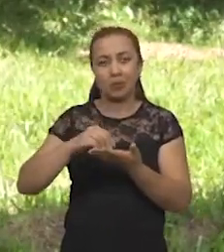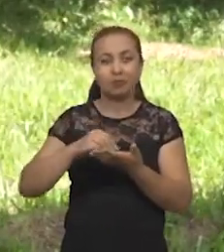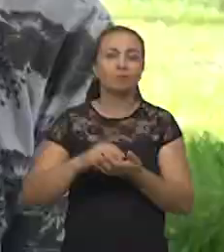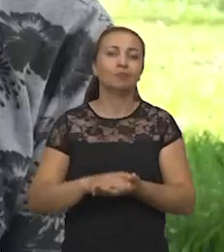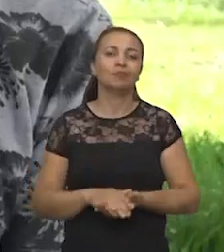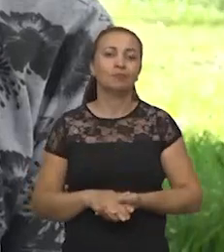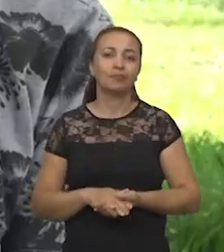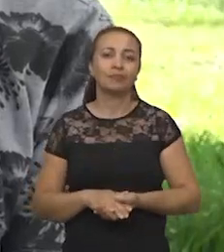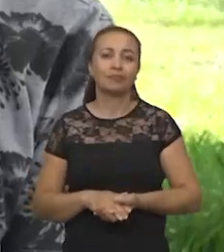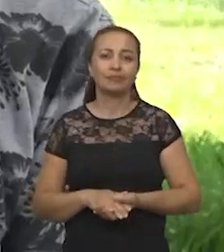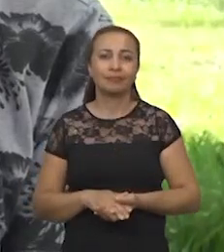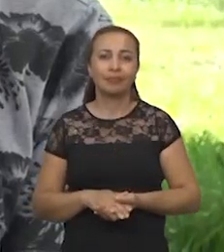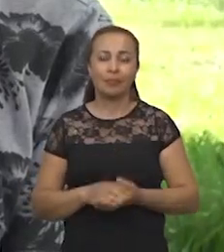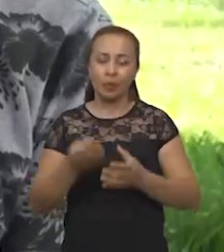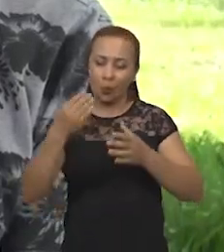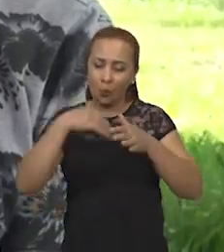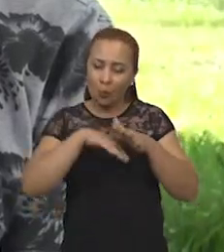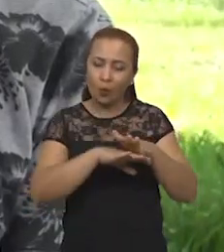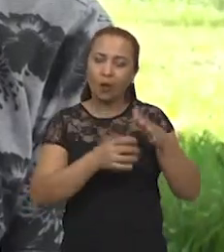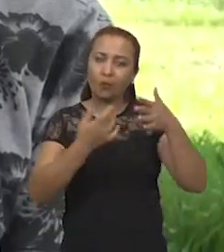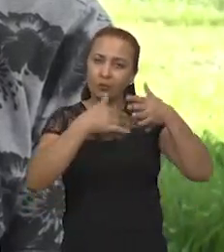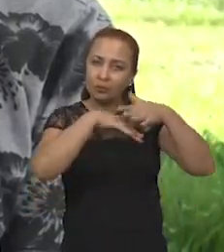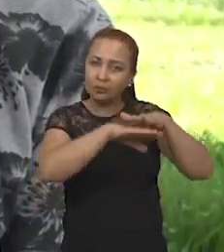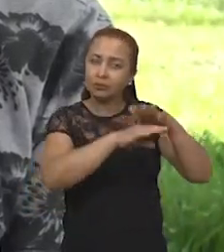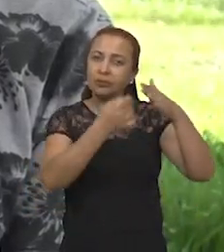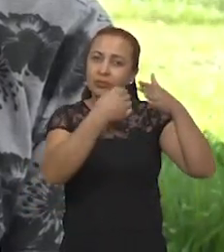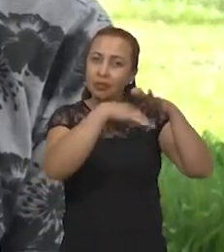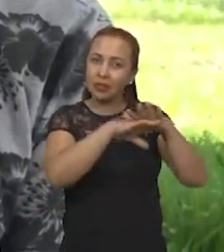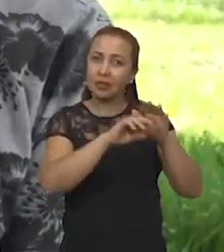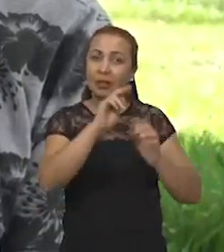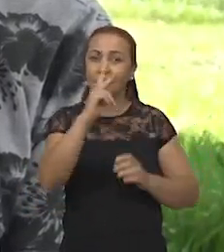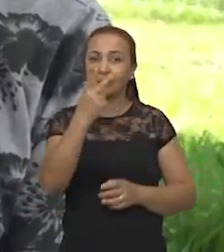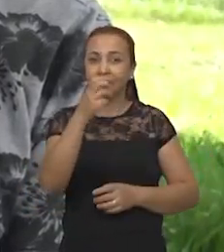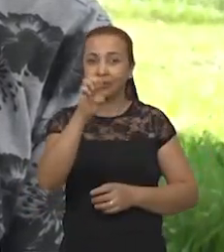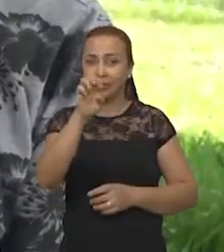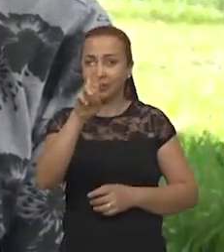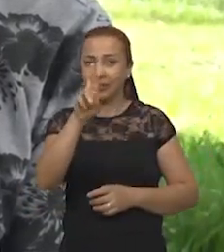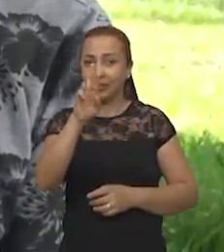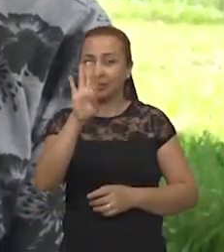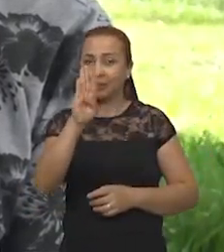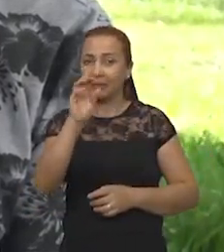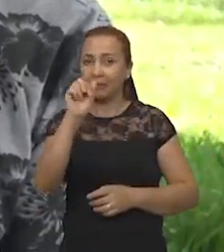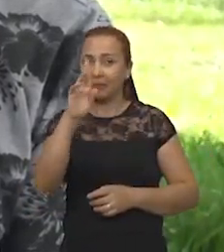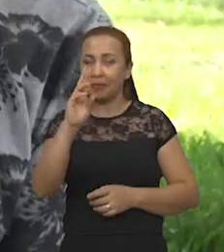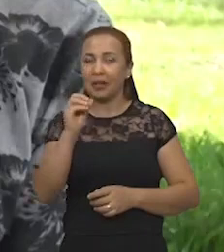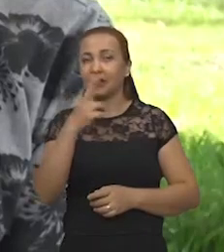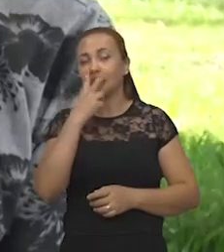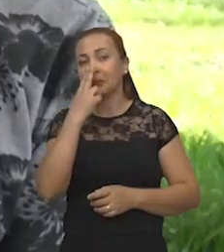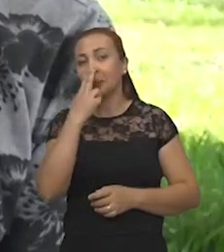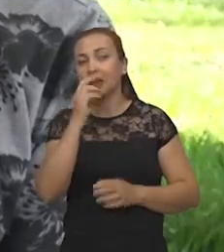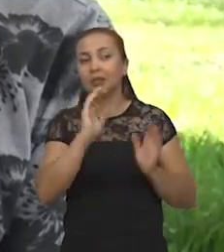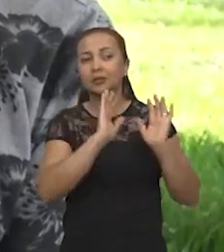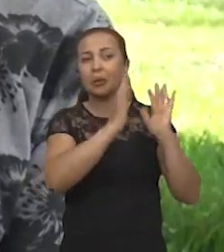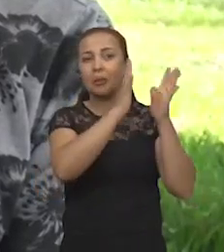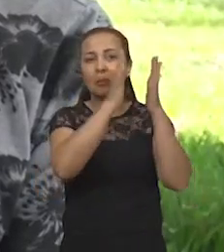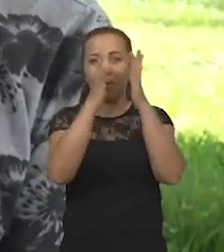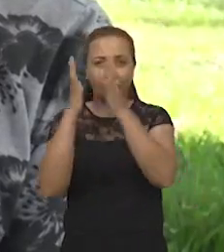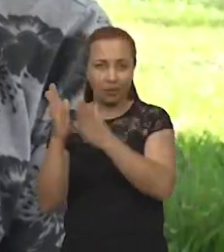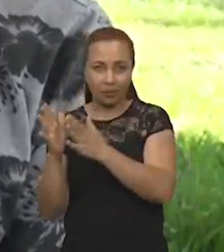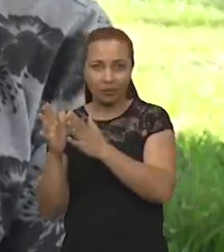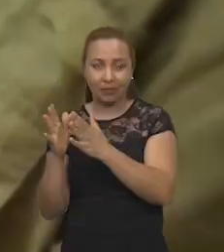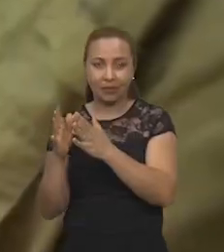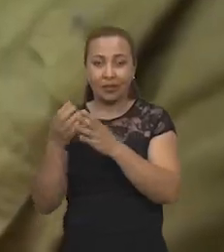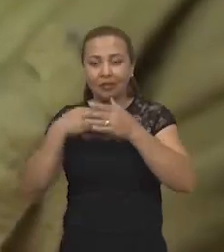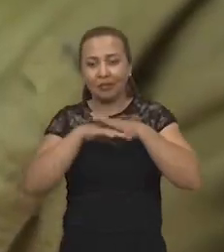espécies. A coleção, o herbário, como eu falei, é uma coleção dinâmica. Então é uma biblioteca onde